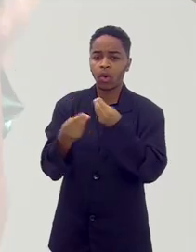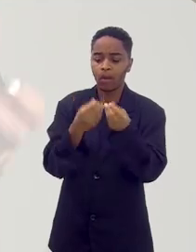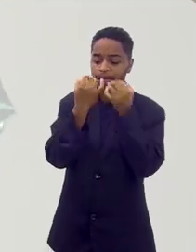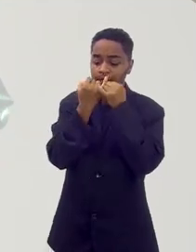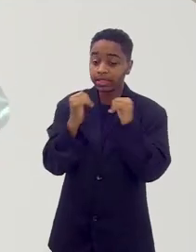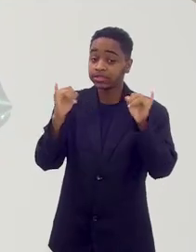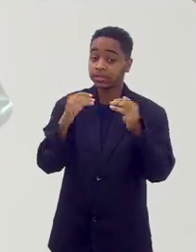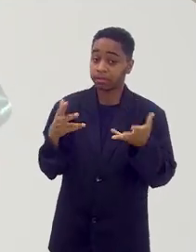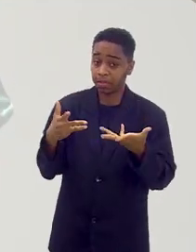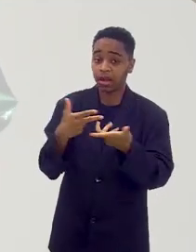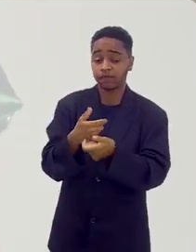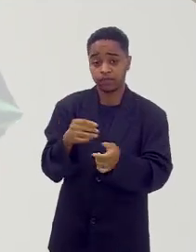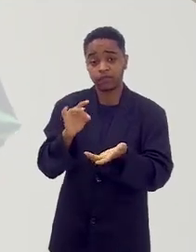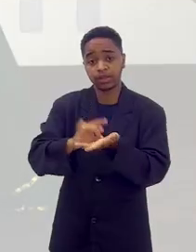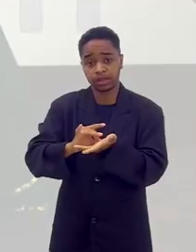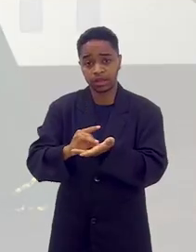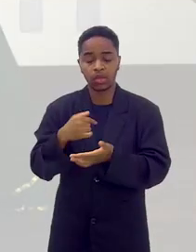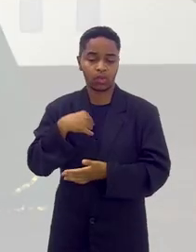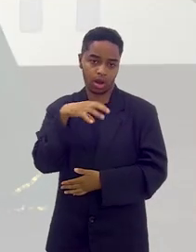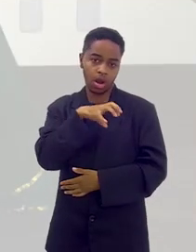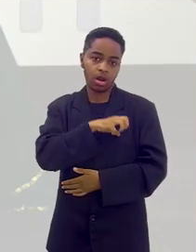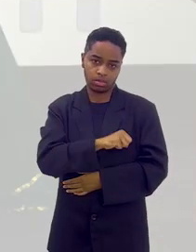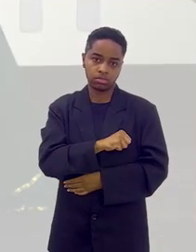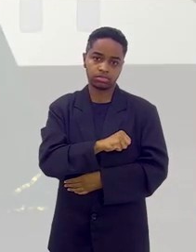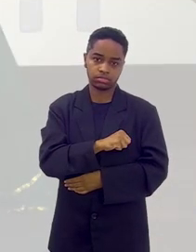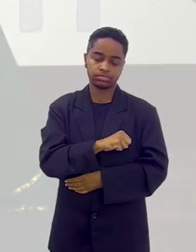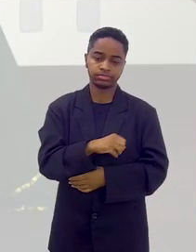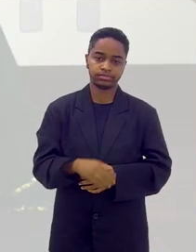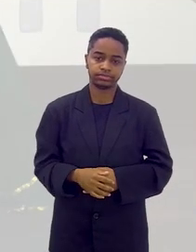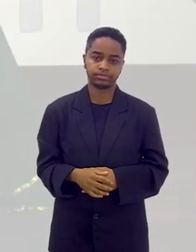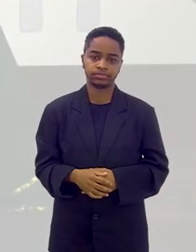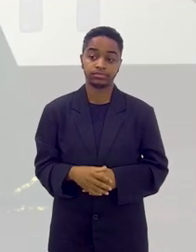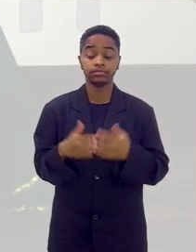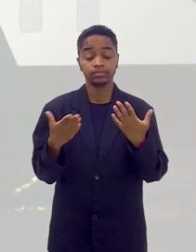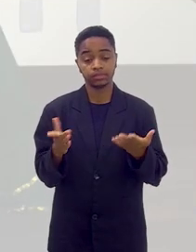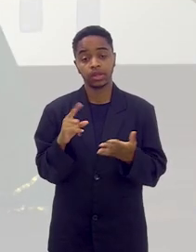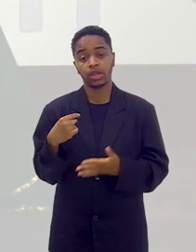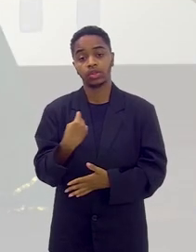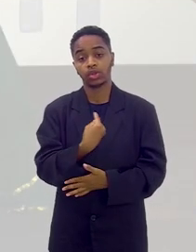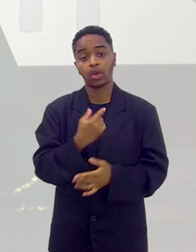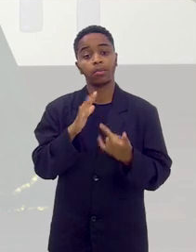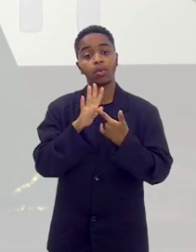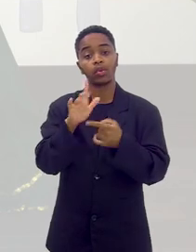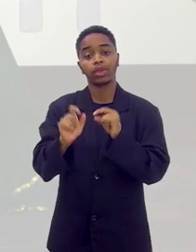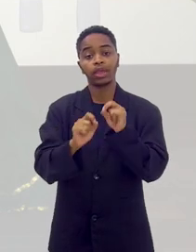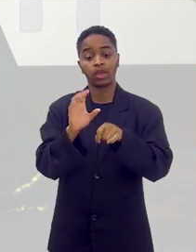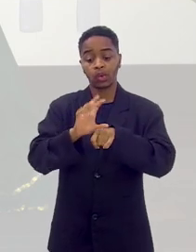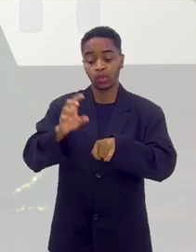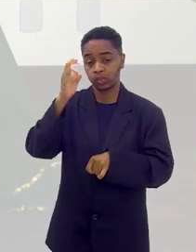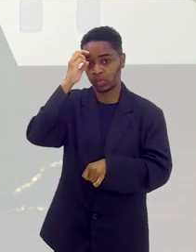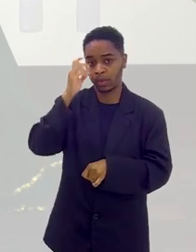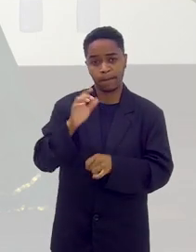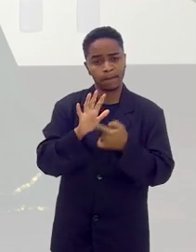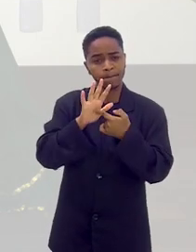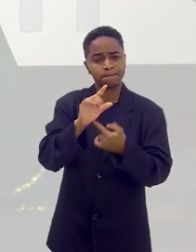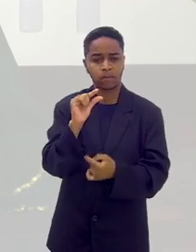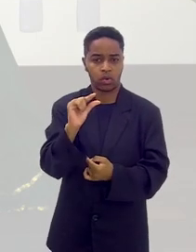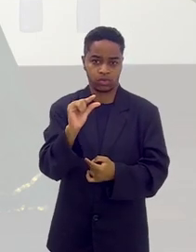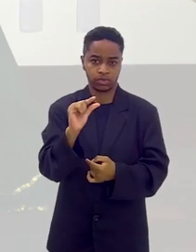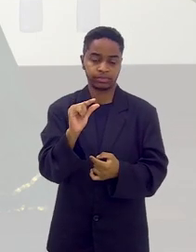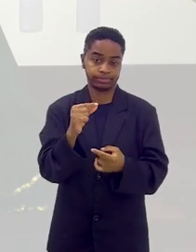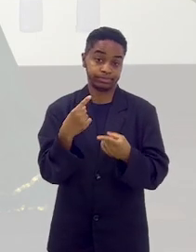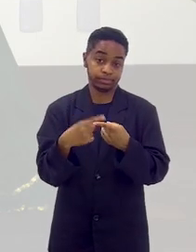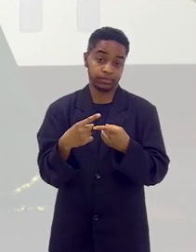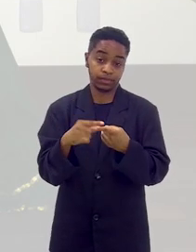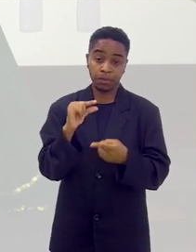energia maravilhosa! Contagiante! Eu amo, né? Então, a gente está passando o quê? A cultura, mostrando um pouquinho.